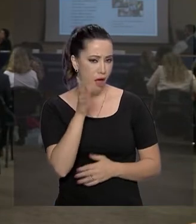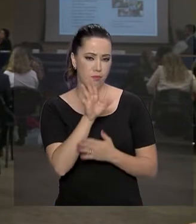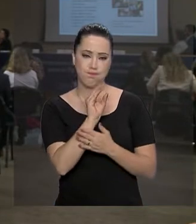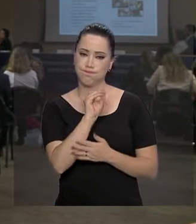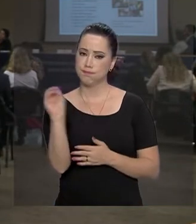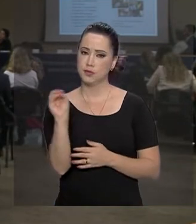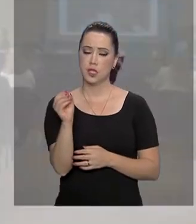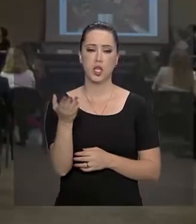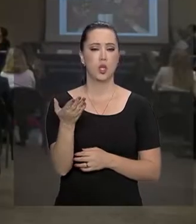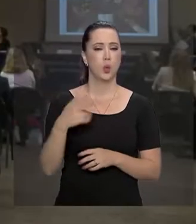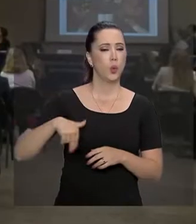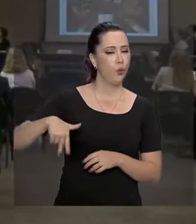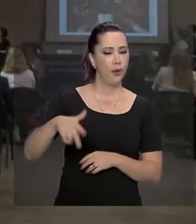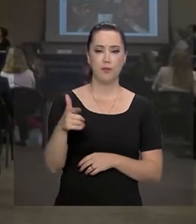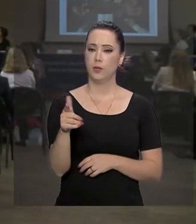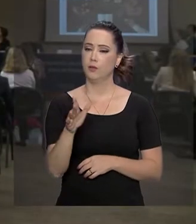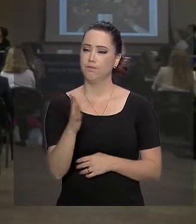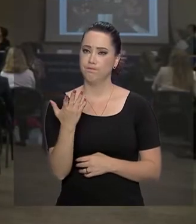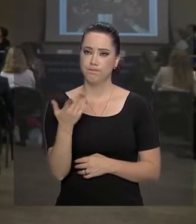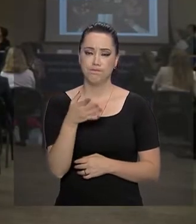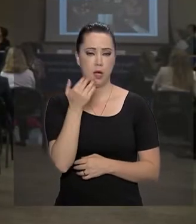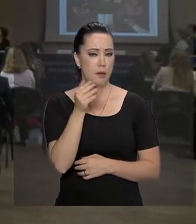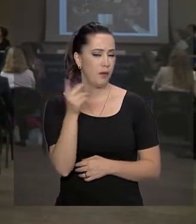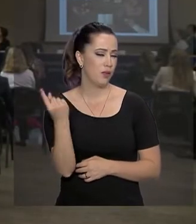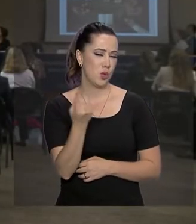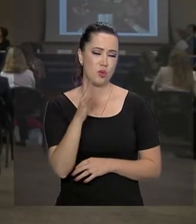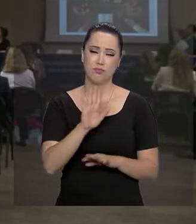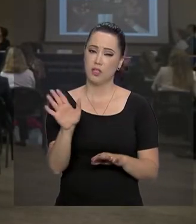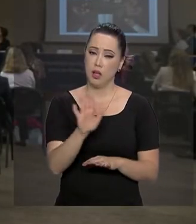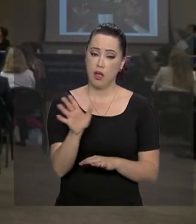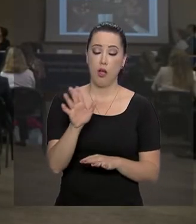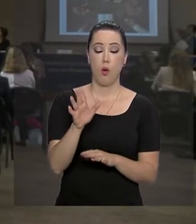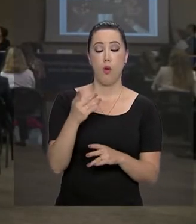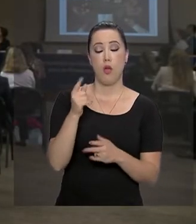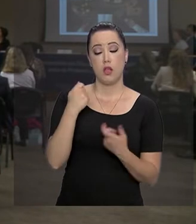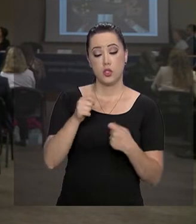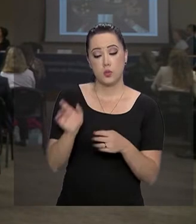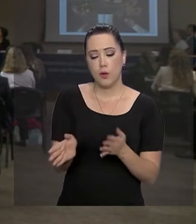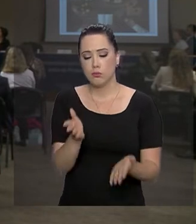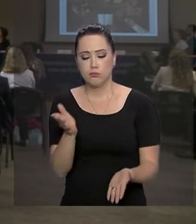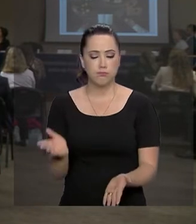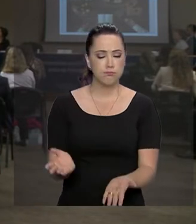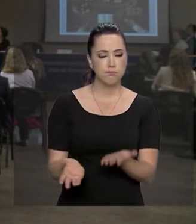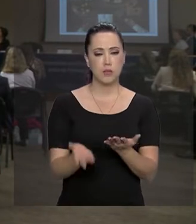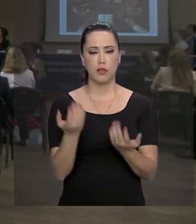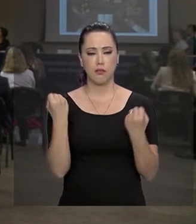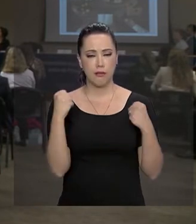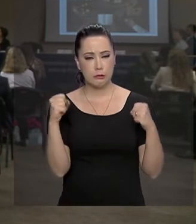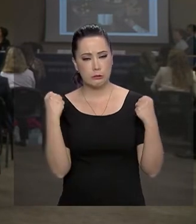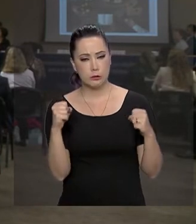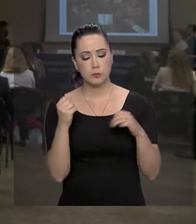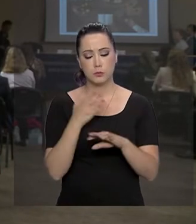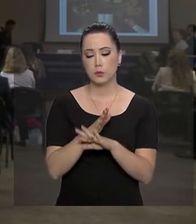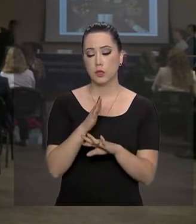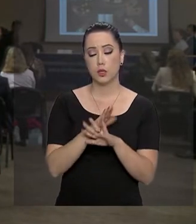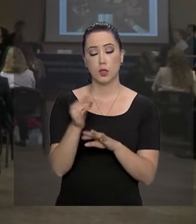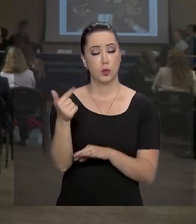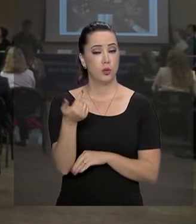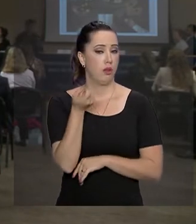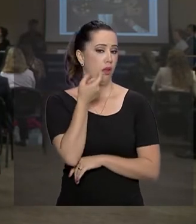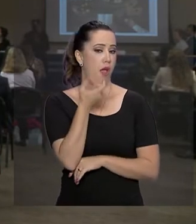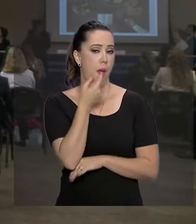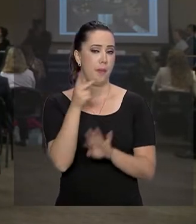se alimenta sozinha. Então, a gente trabalha na reabilitação dela, como não tem um medicamento